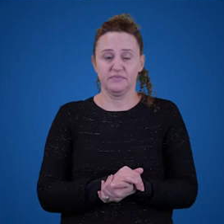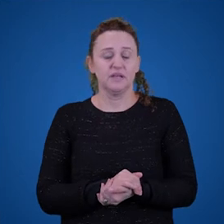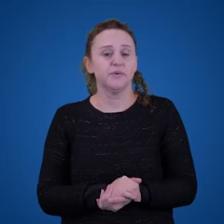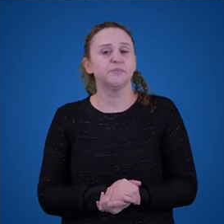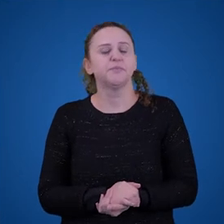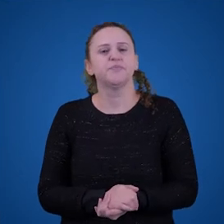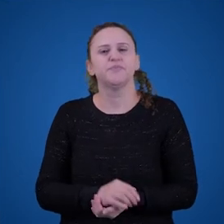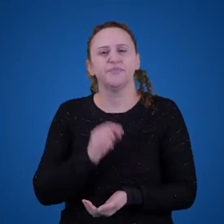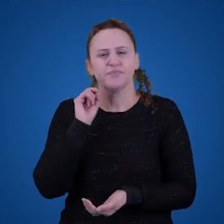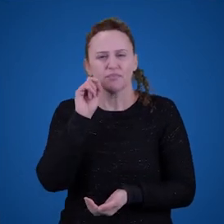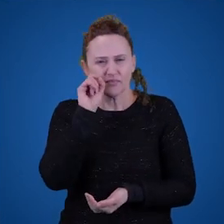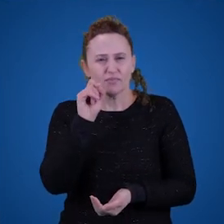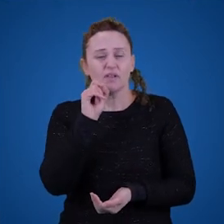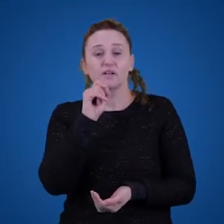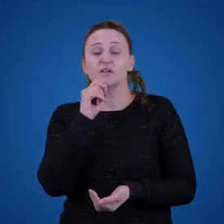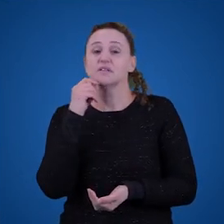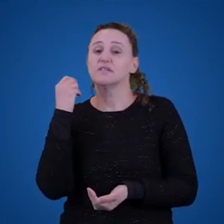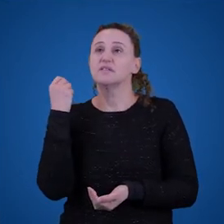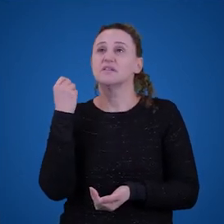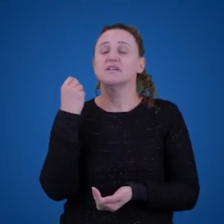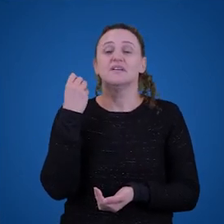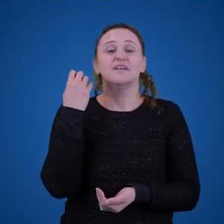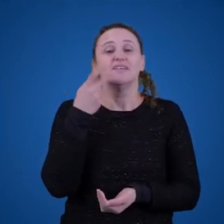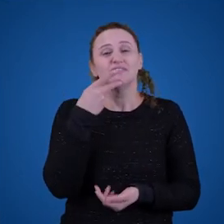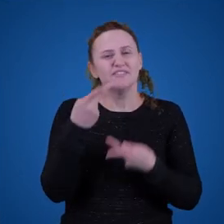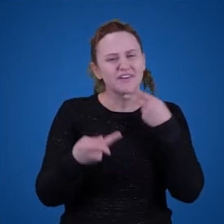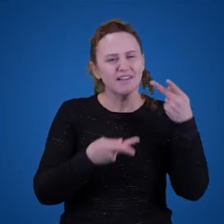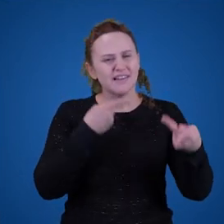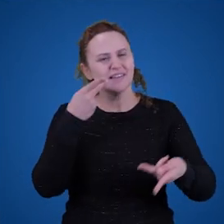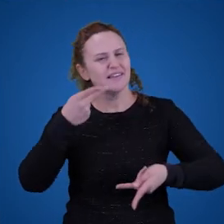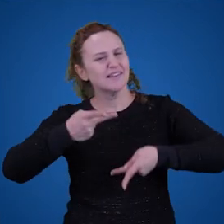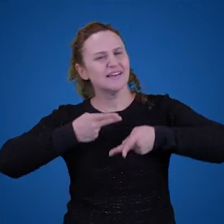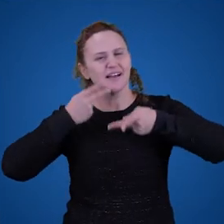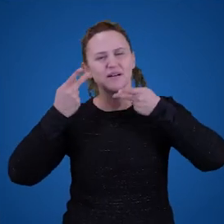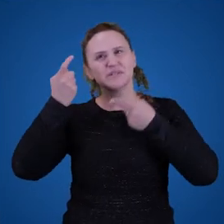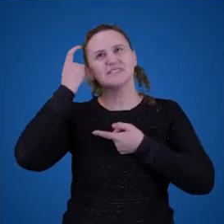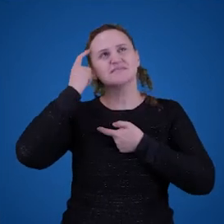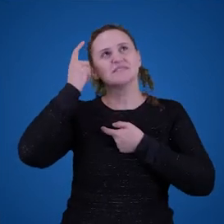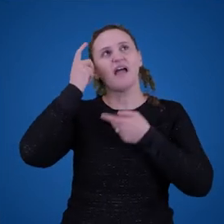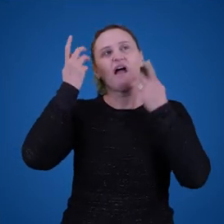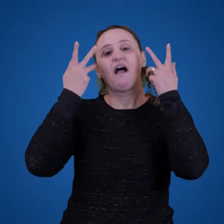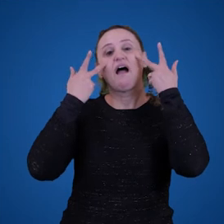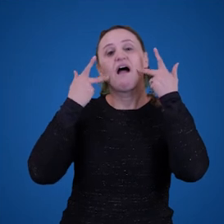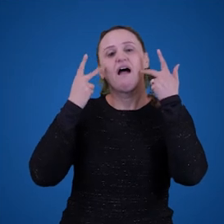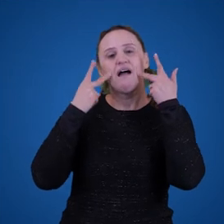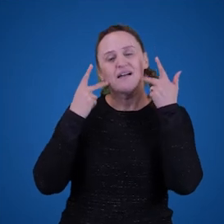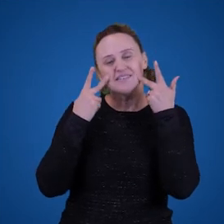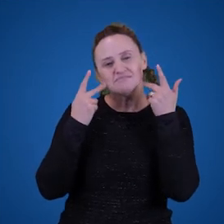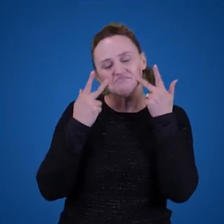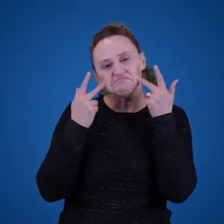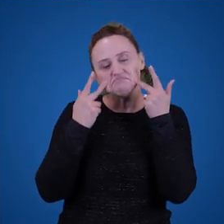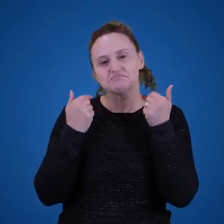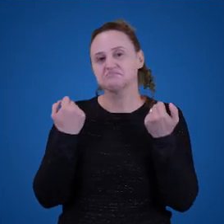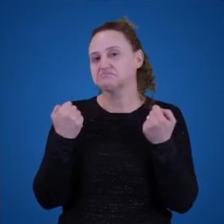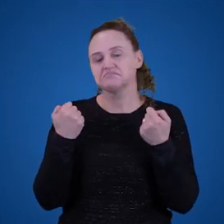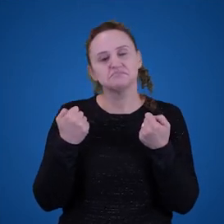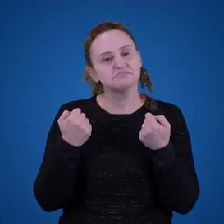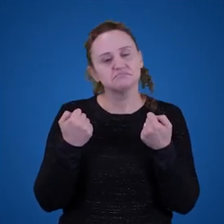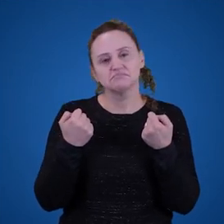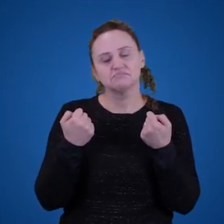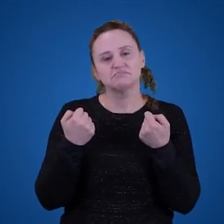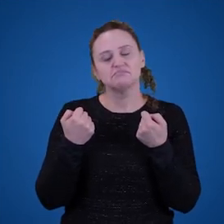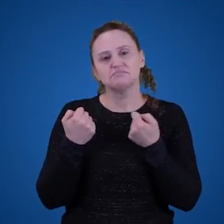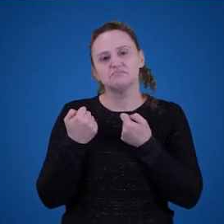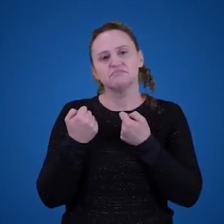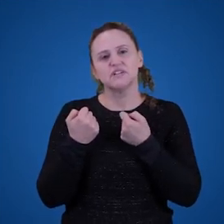tempo. nós simplesmente falamos e concatenamos ideias tão naturalmente e tão sem esforço que isso parece fazer